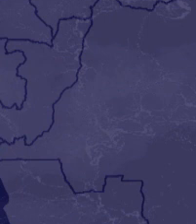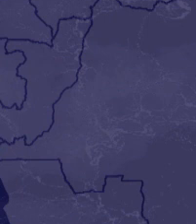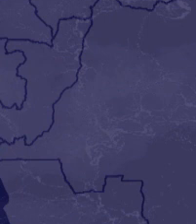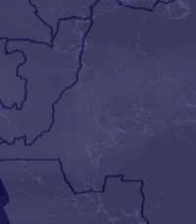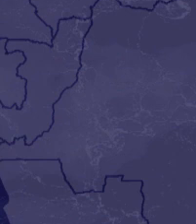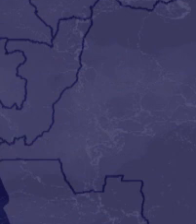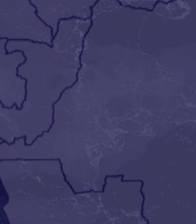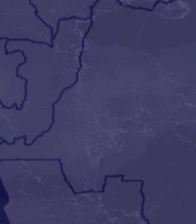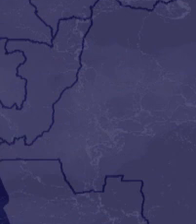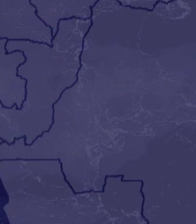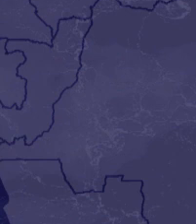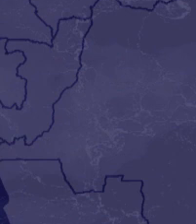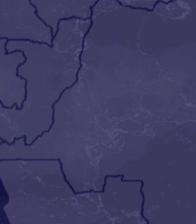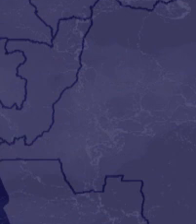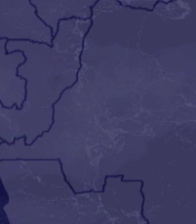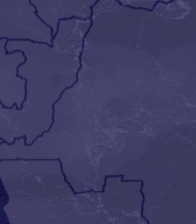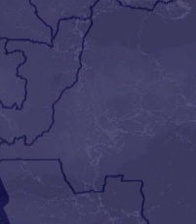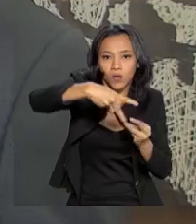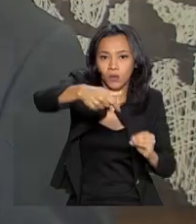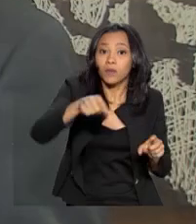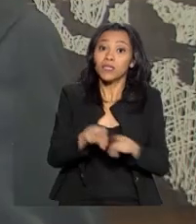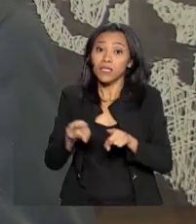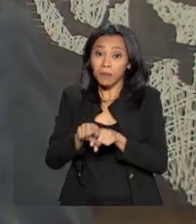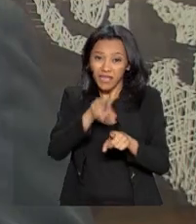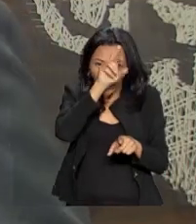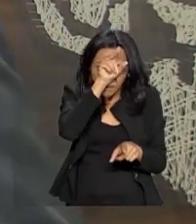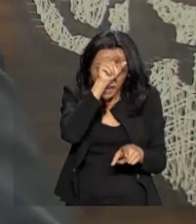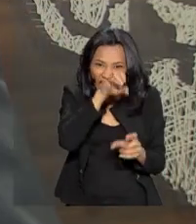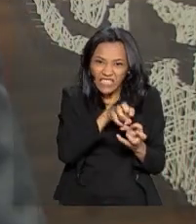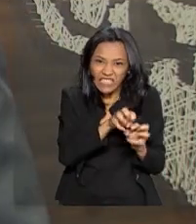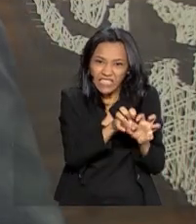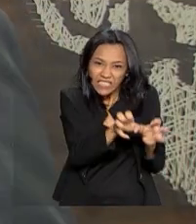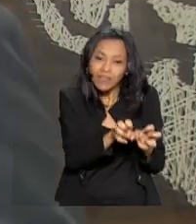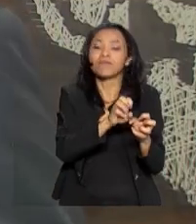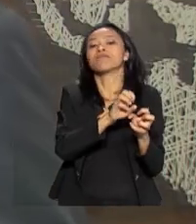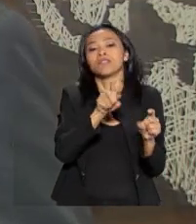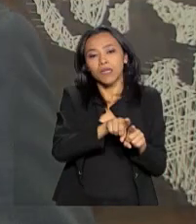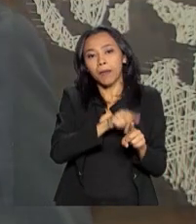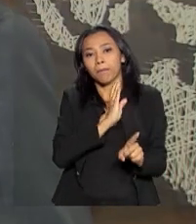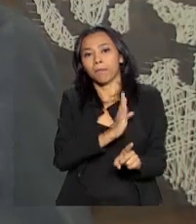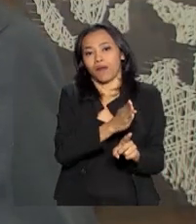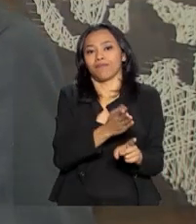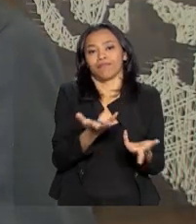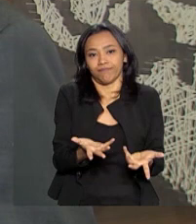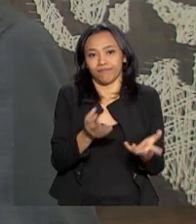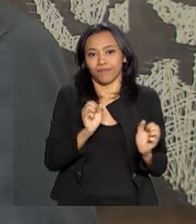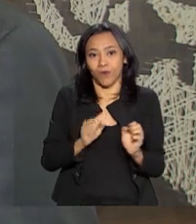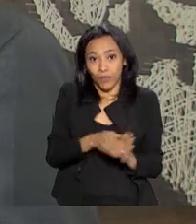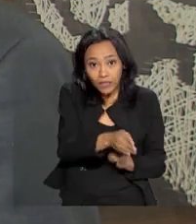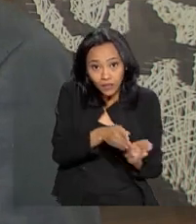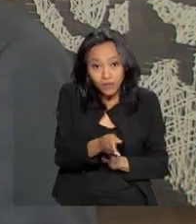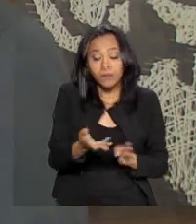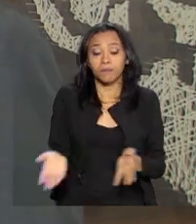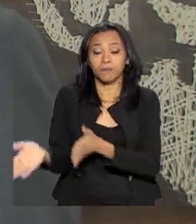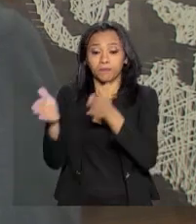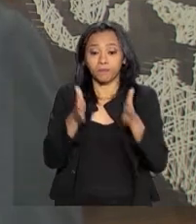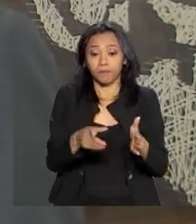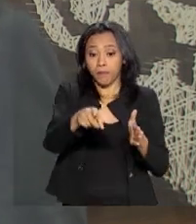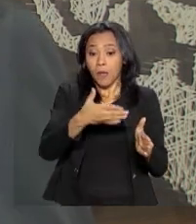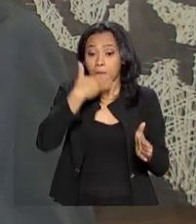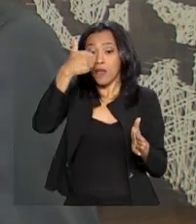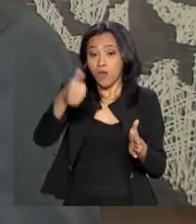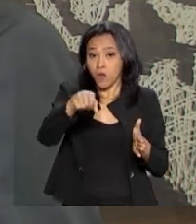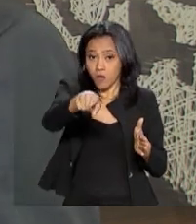sementes de algodão e combate a pragas. O objetivo é você estruturar a produção de algodão no